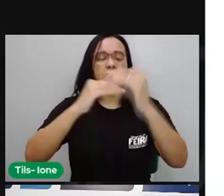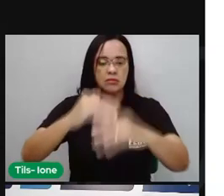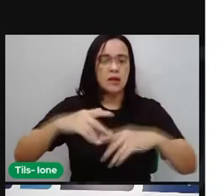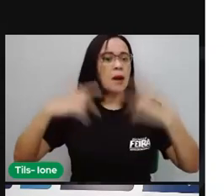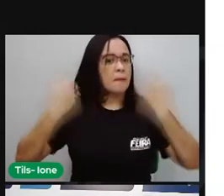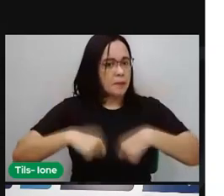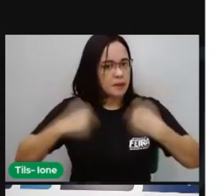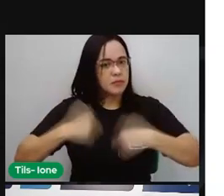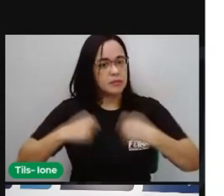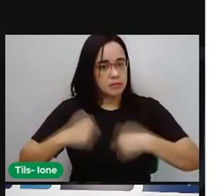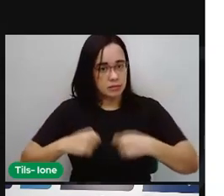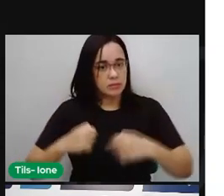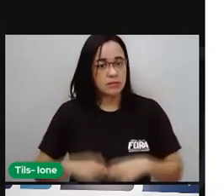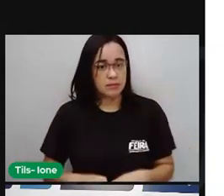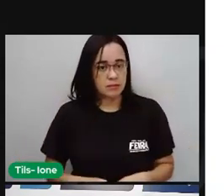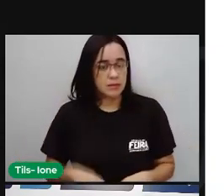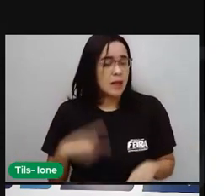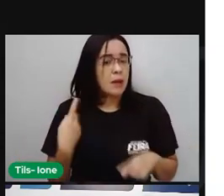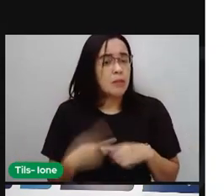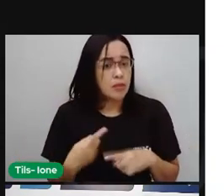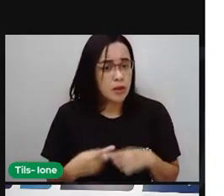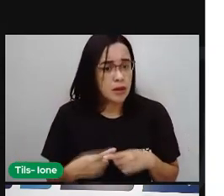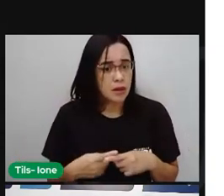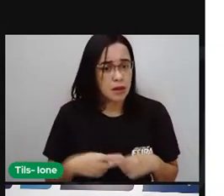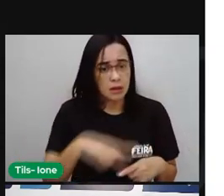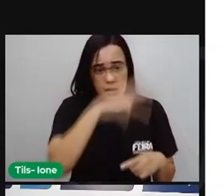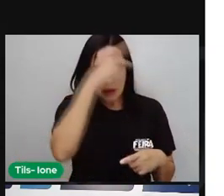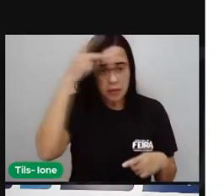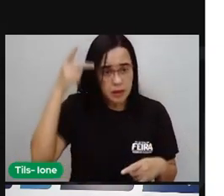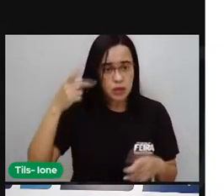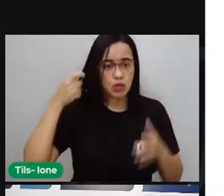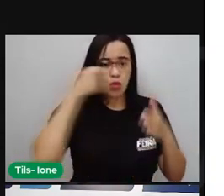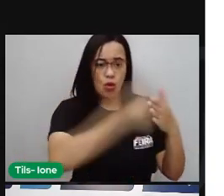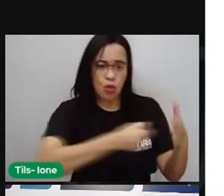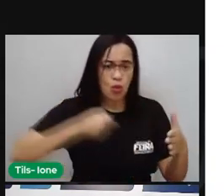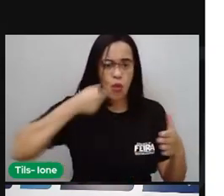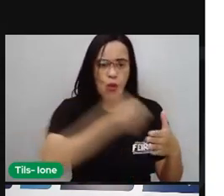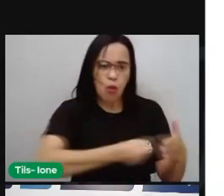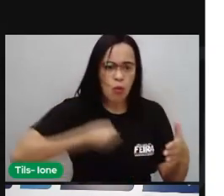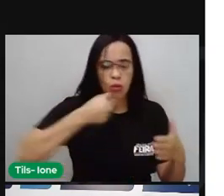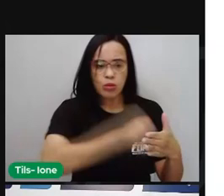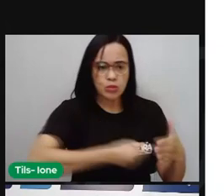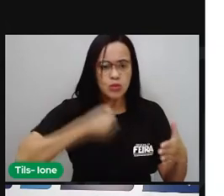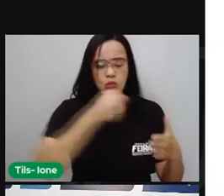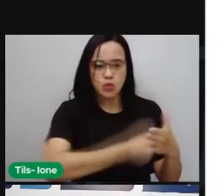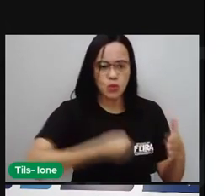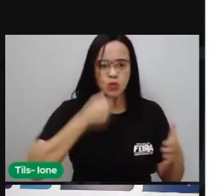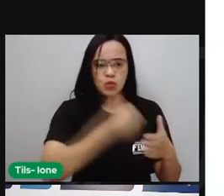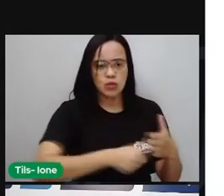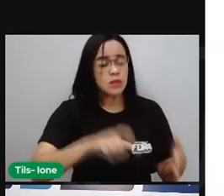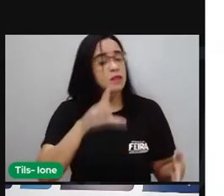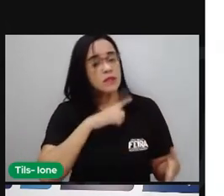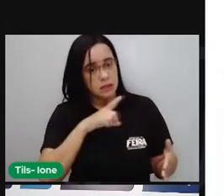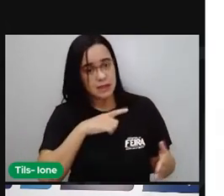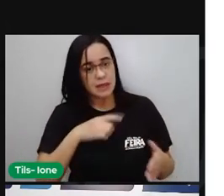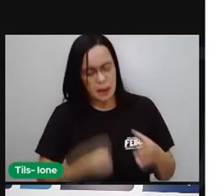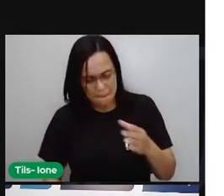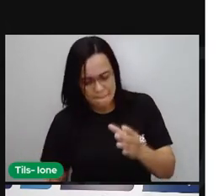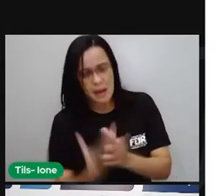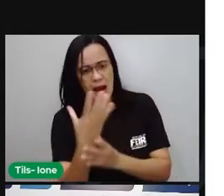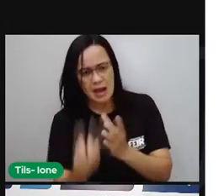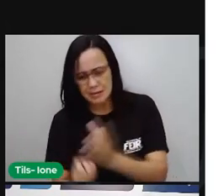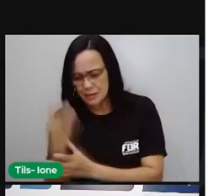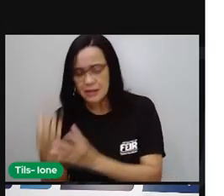vai buscar, porque pessoas lutam, exigem para que esses direitos, eles sejam aí criados, né?